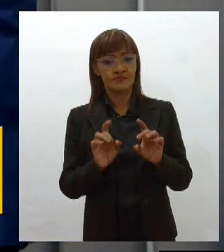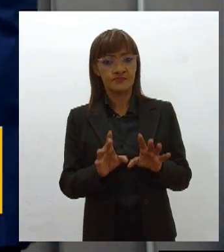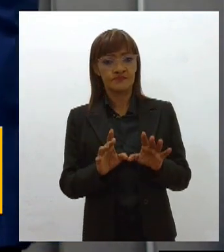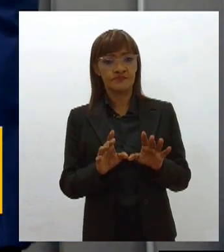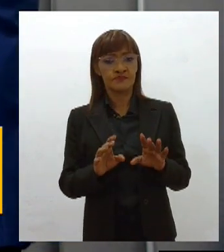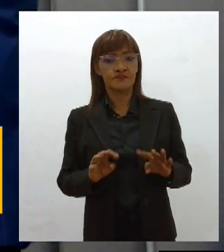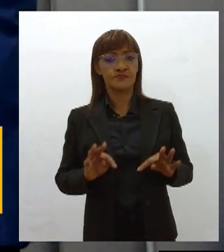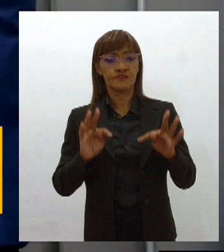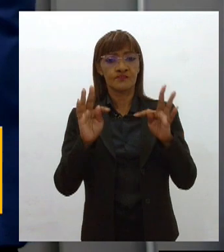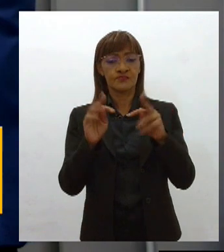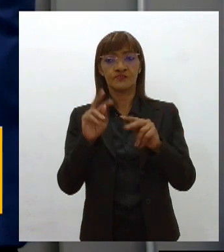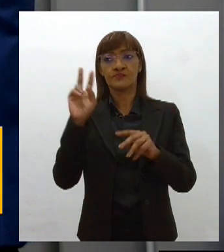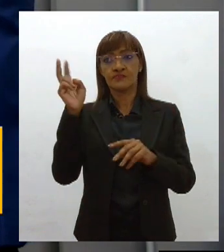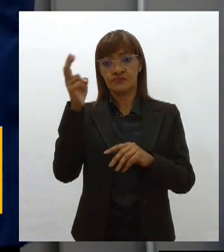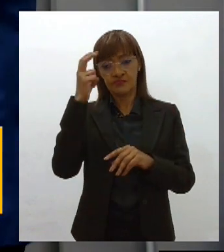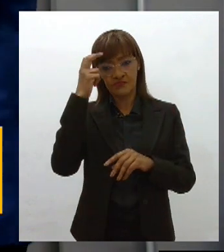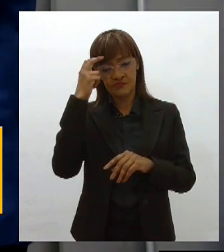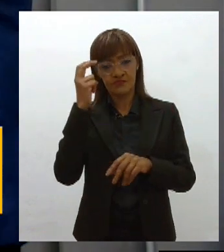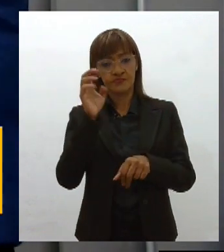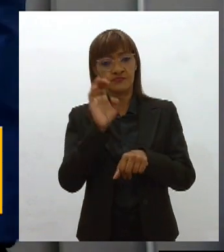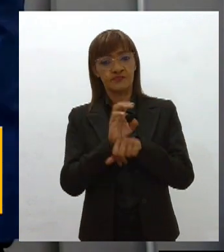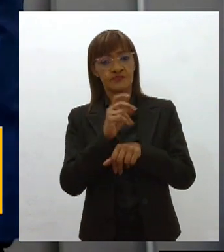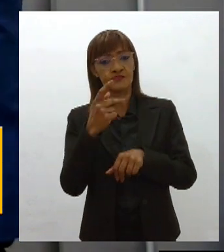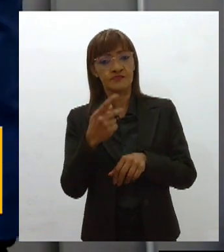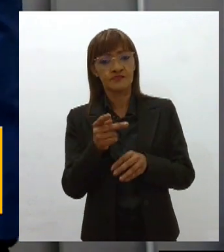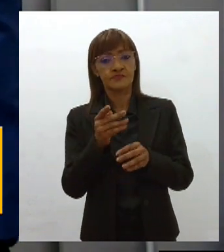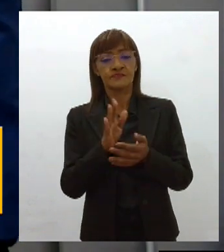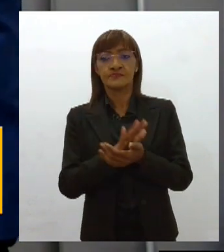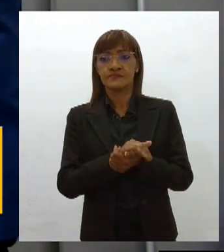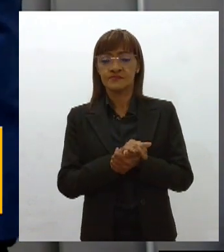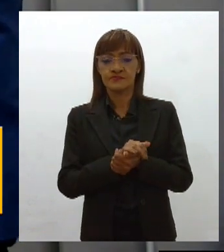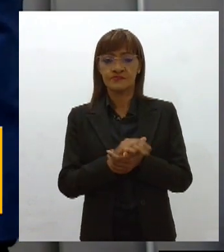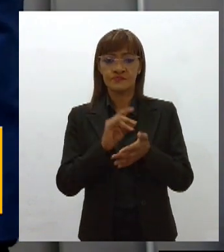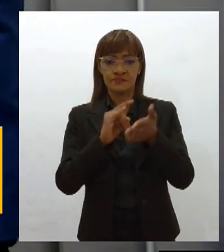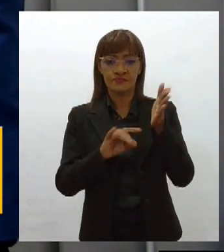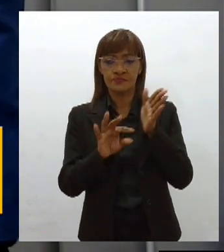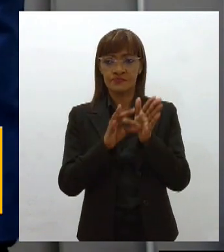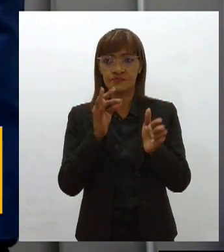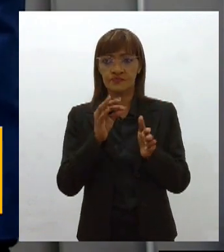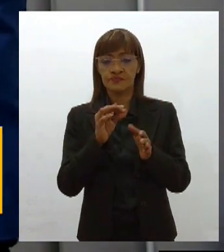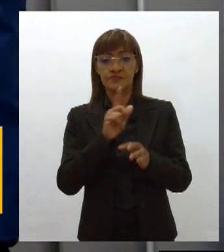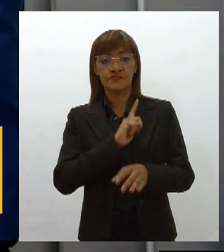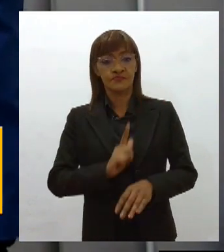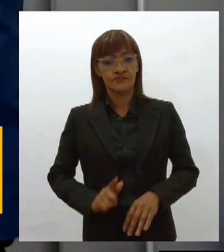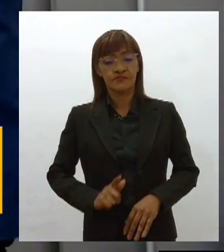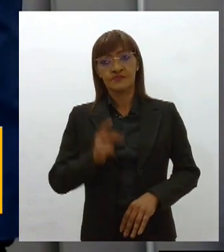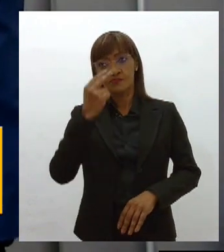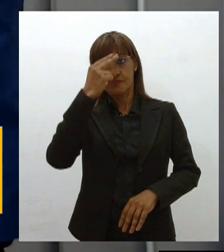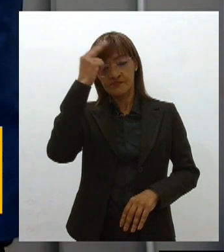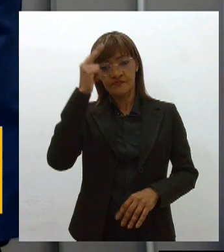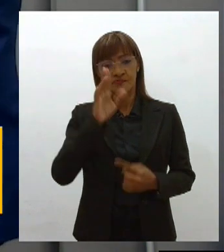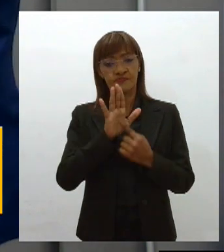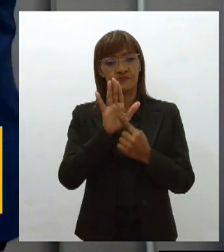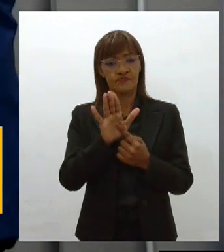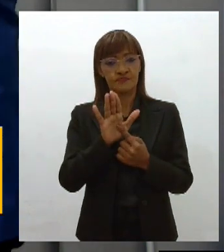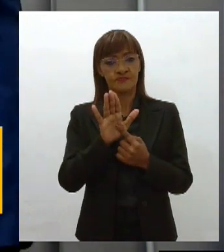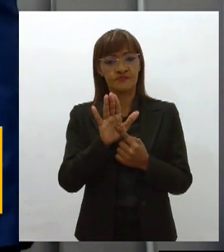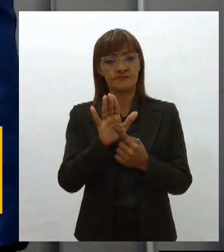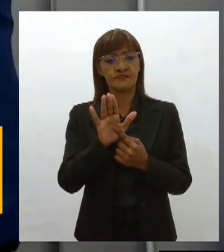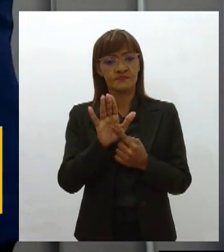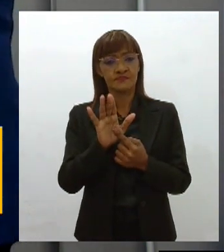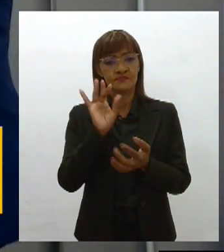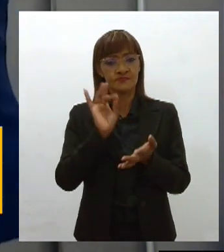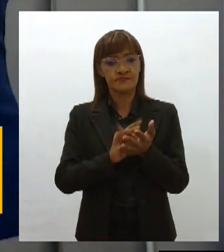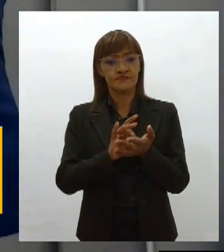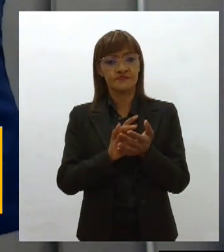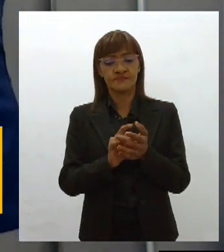cultura do nosso Estado, sobre essas aprovações a partir da sanção do governador Belivaldo Chagas e vamos mostrar a realidade desses mestres lá nos